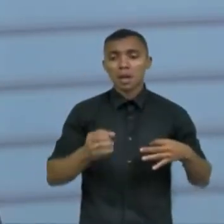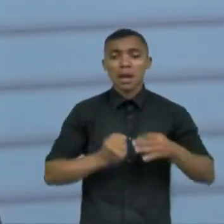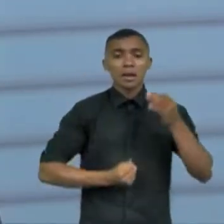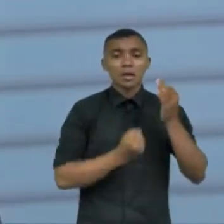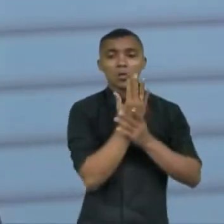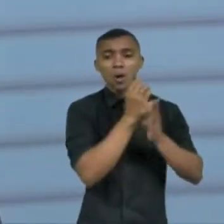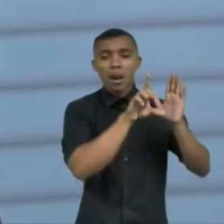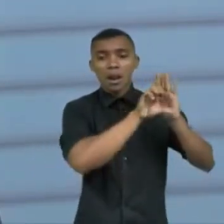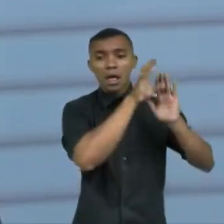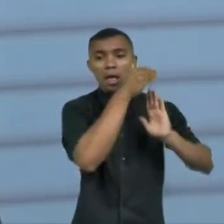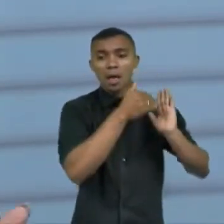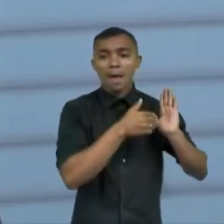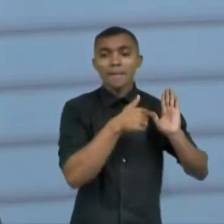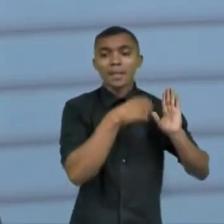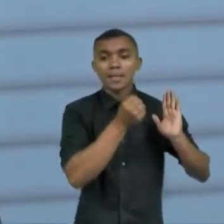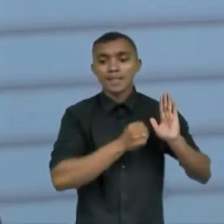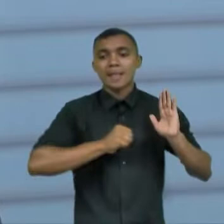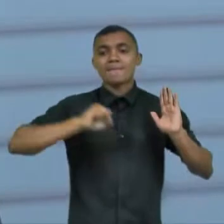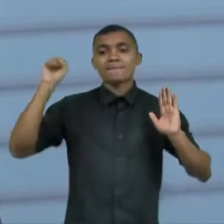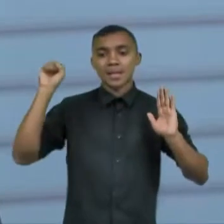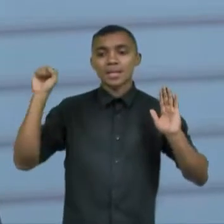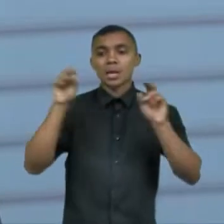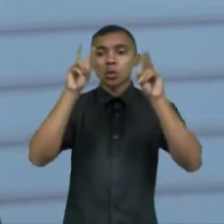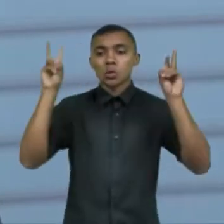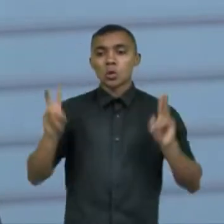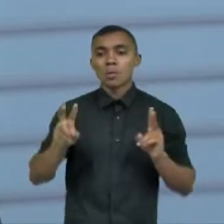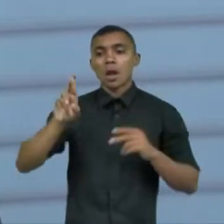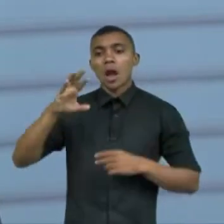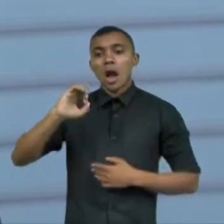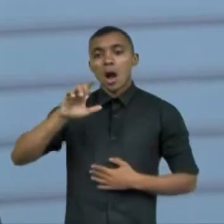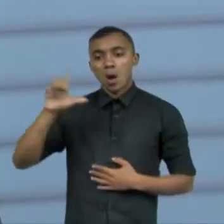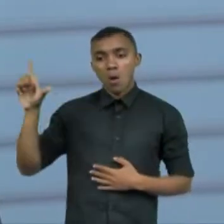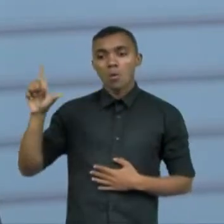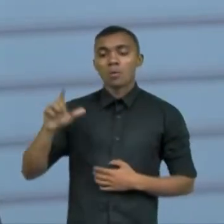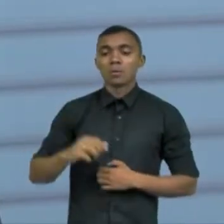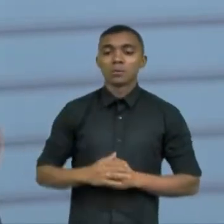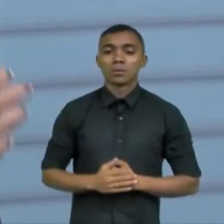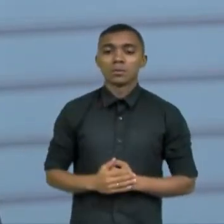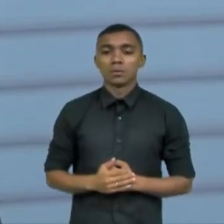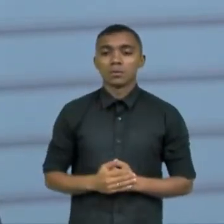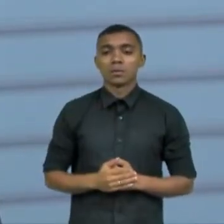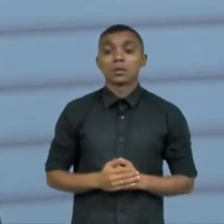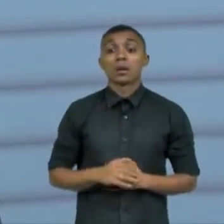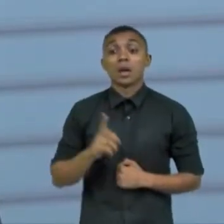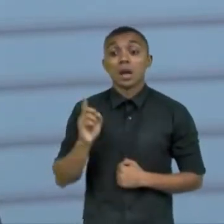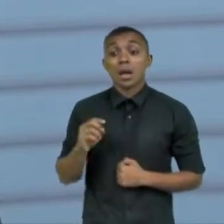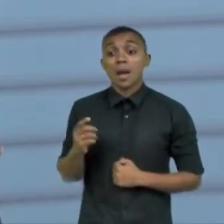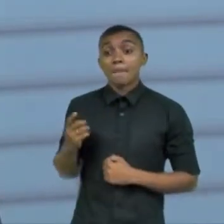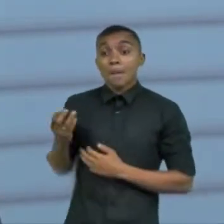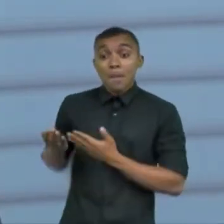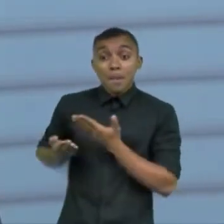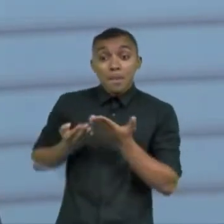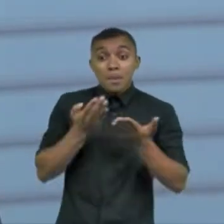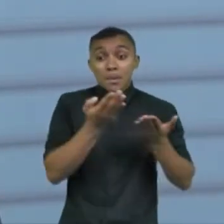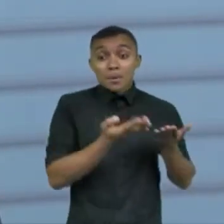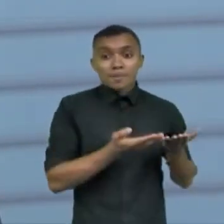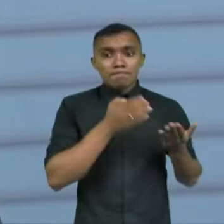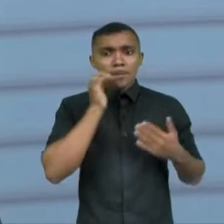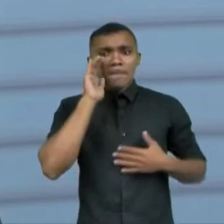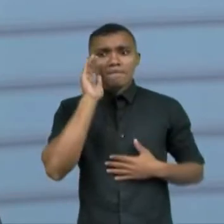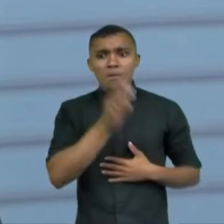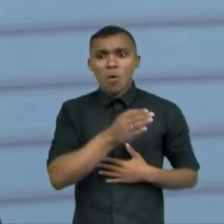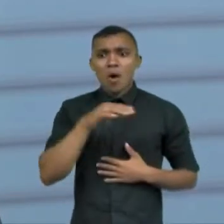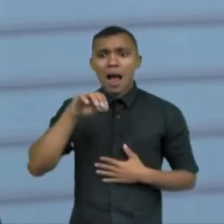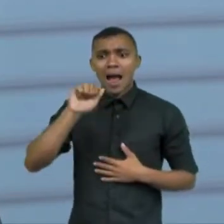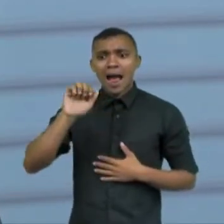que defendesse de certa forma esse rol exemplificativo então o tratamento feito agora direcionado com a aba